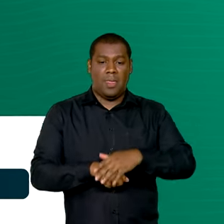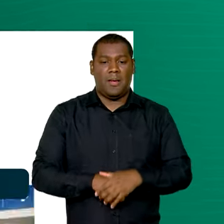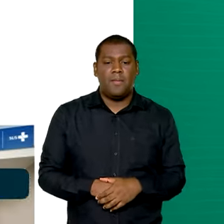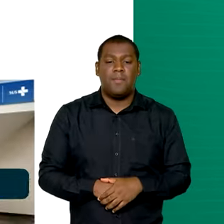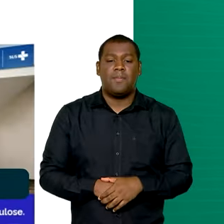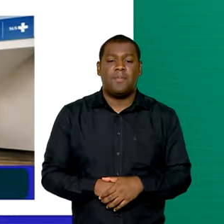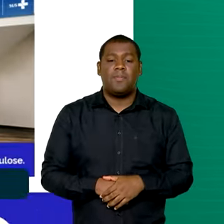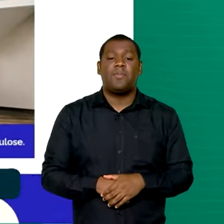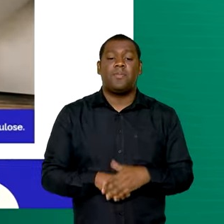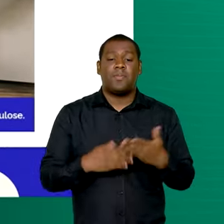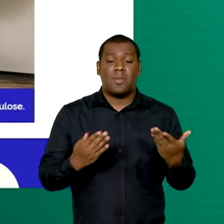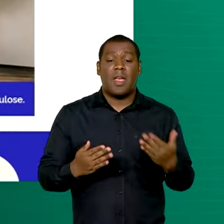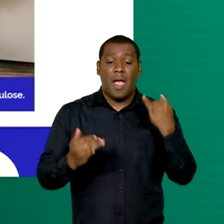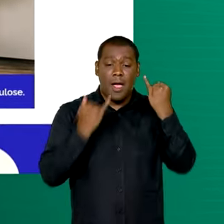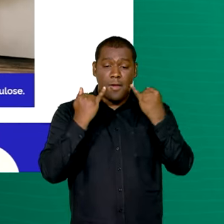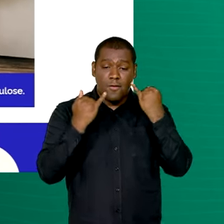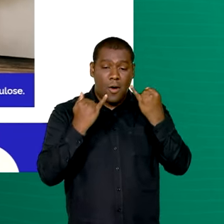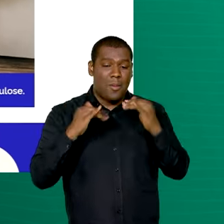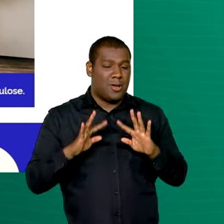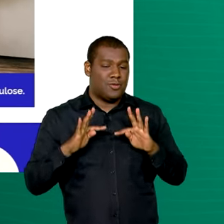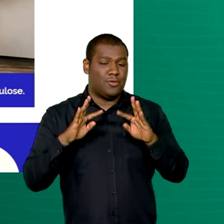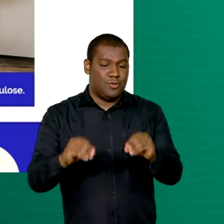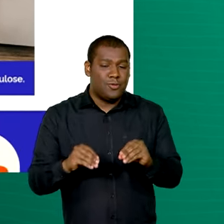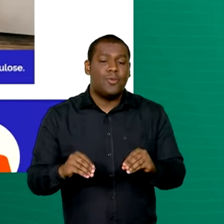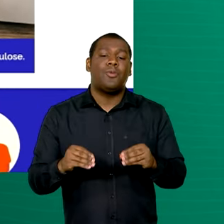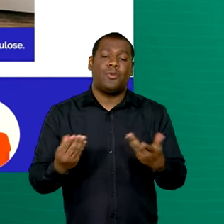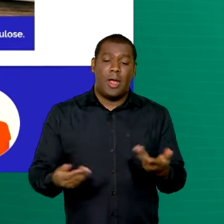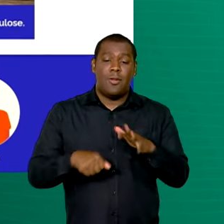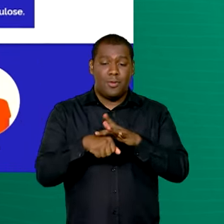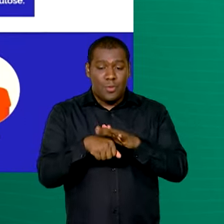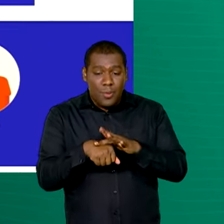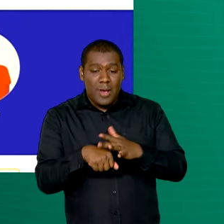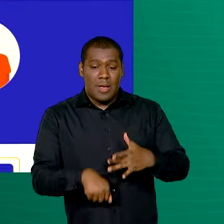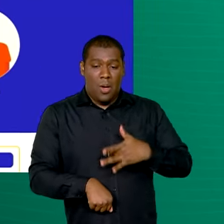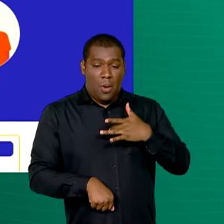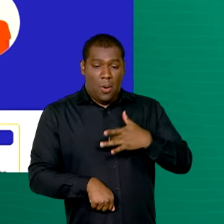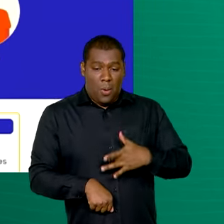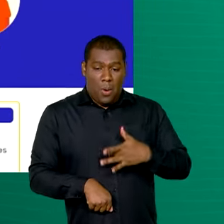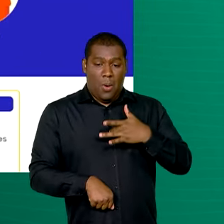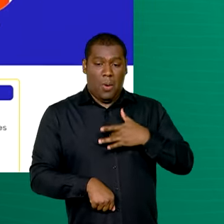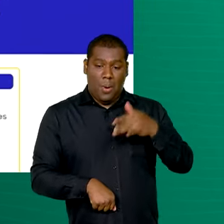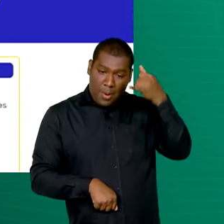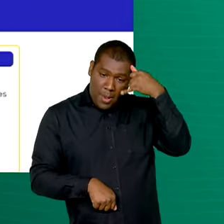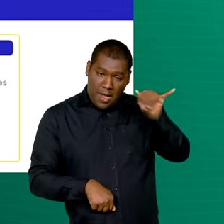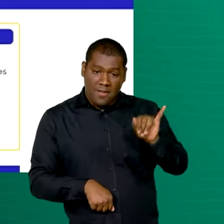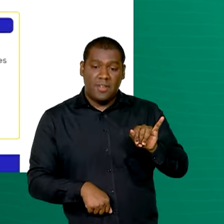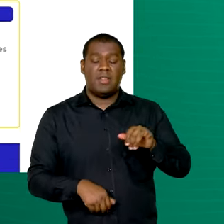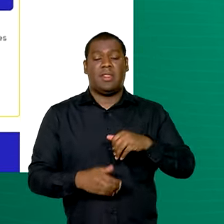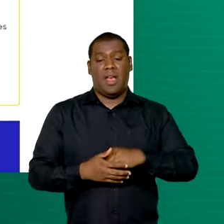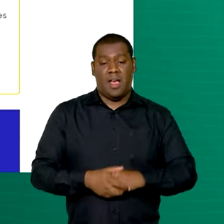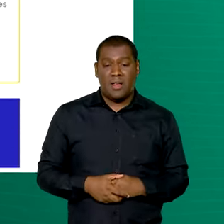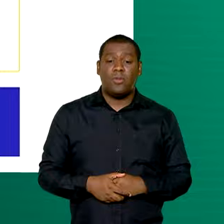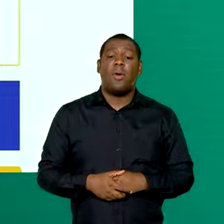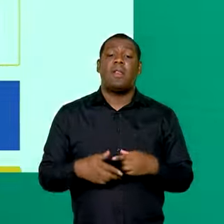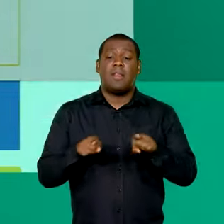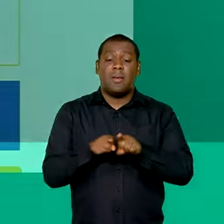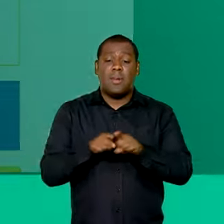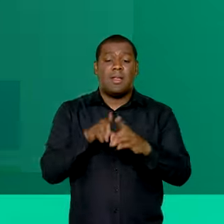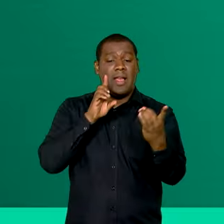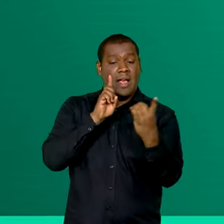da campanha de combate à doença, saber como se prevenir e ter informações sobre o diagnóstico e tratamento pelo SUS,